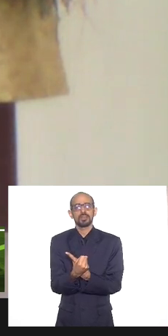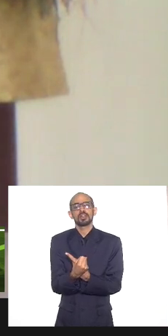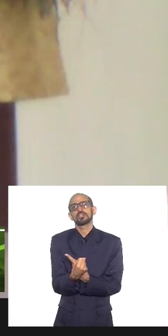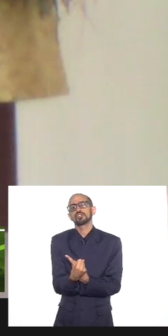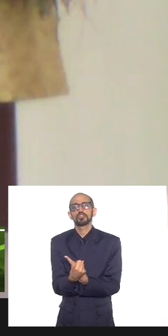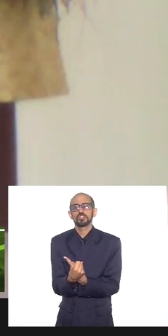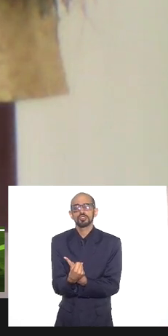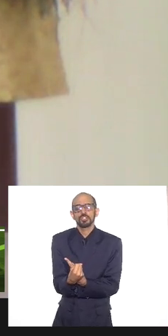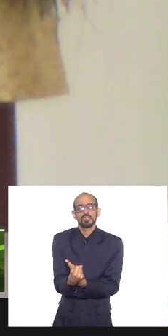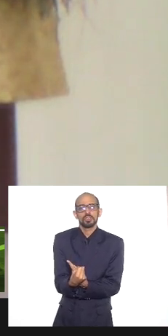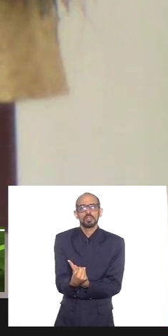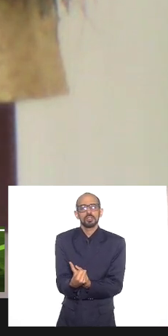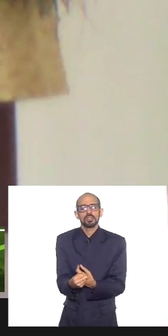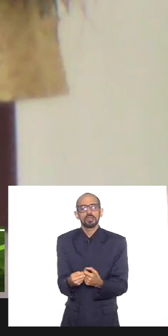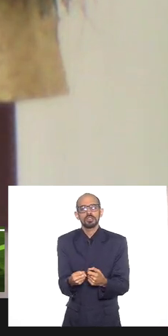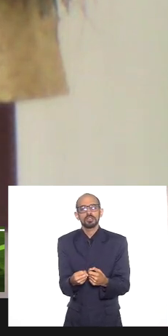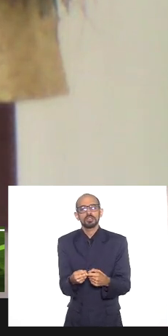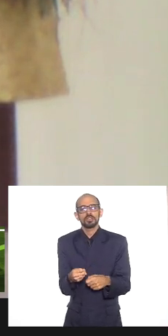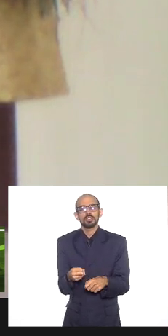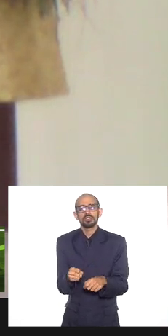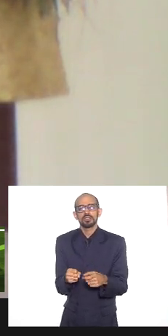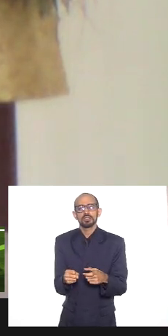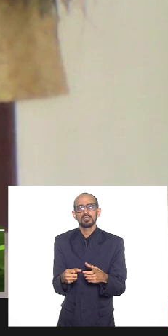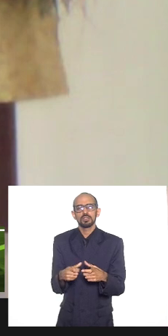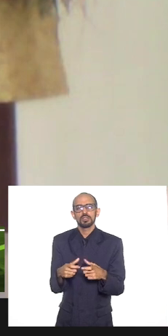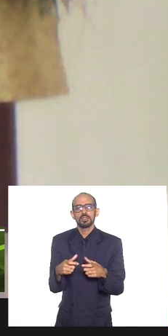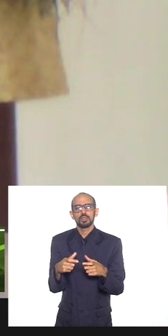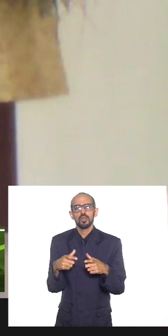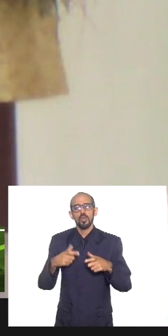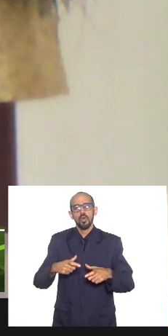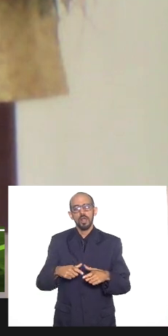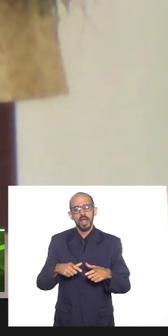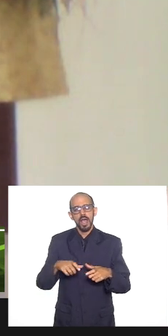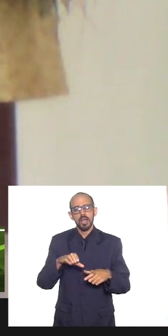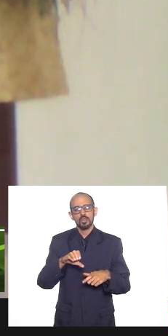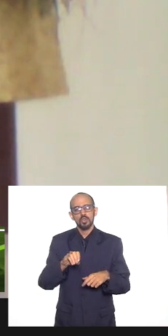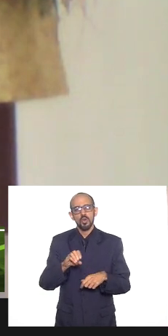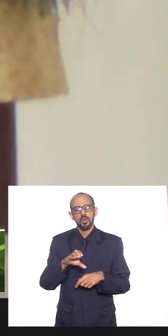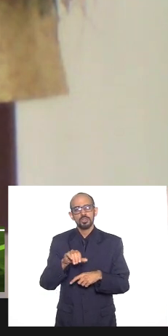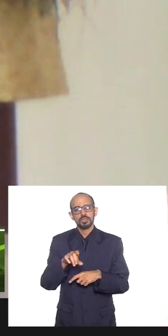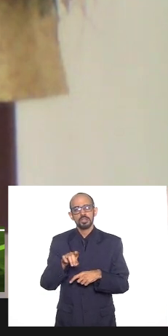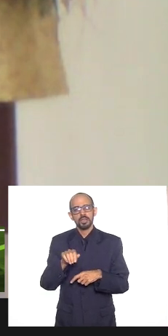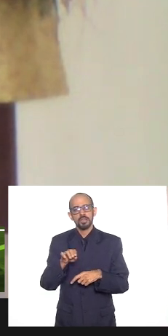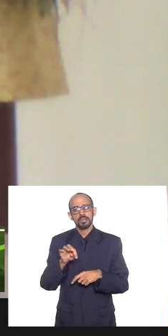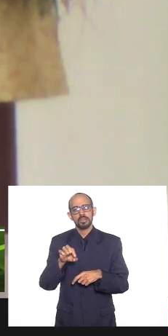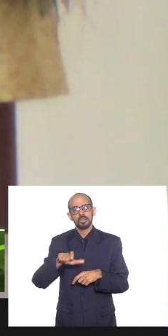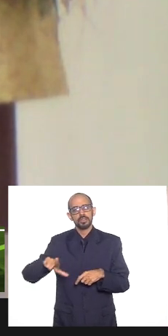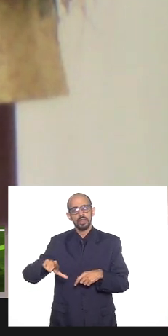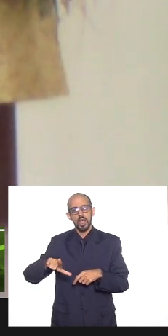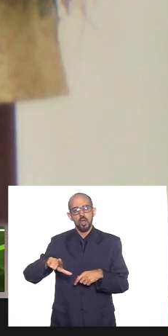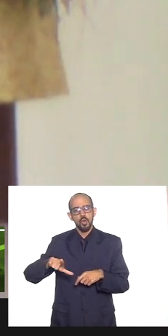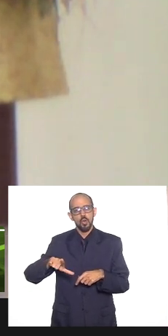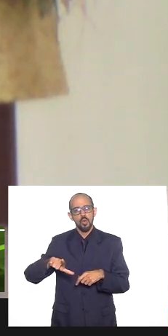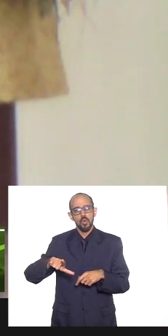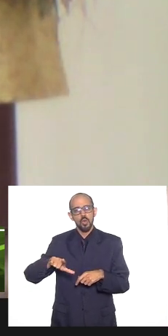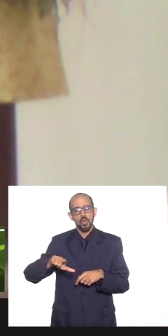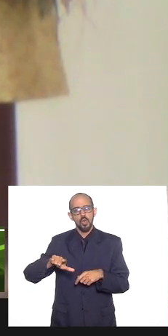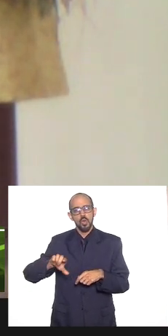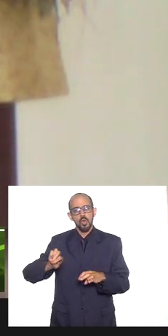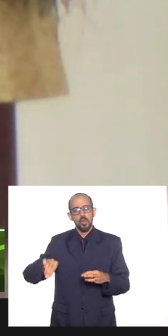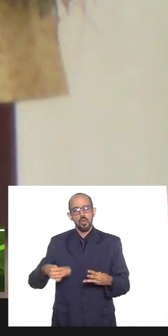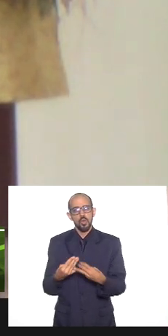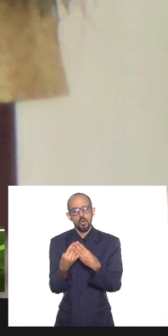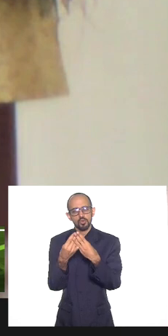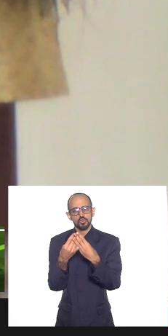nessa dimensão ocidental, judaico-cristão-cartesiano. Repito, não entender